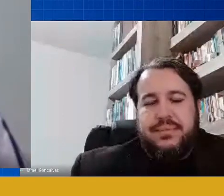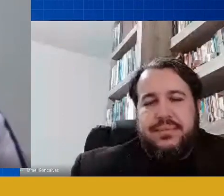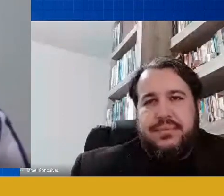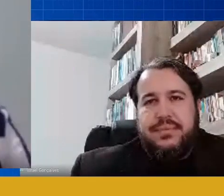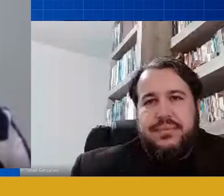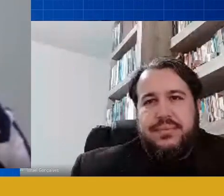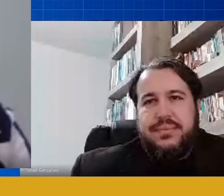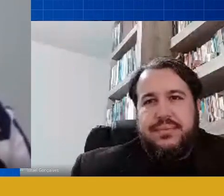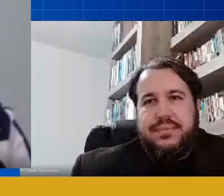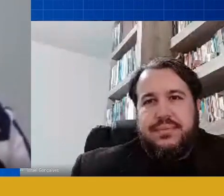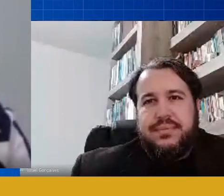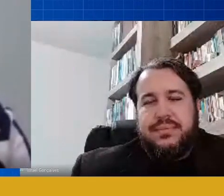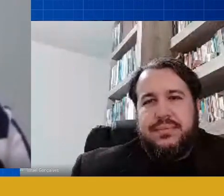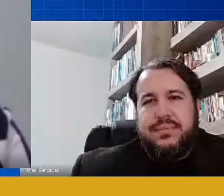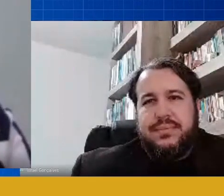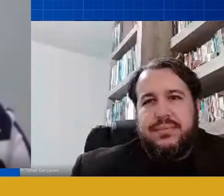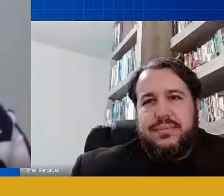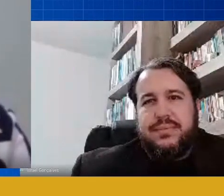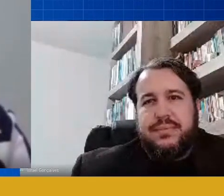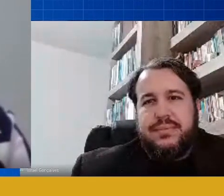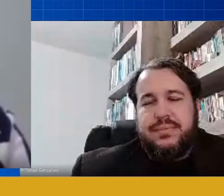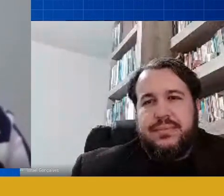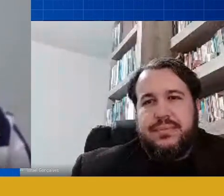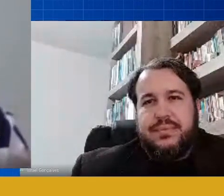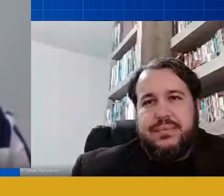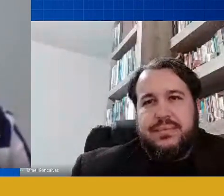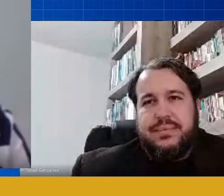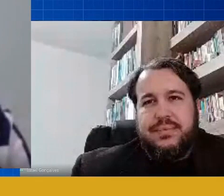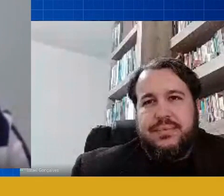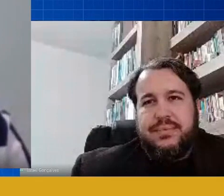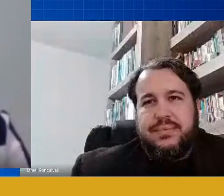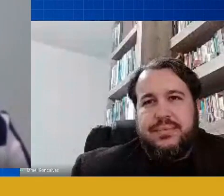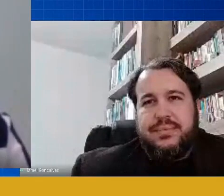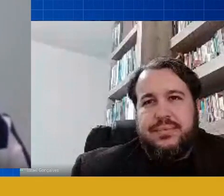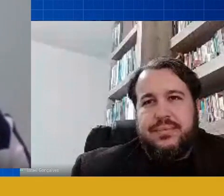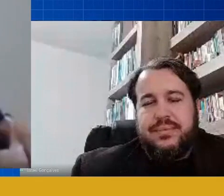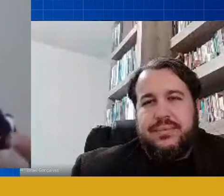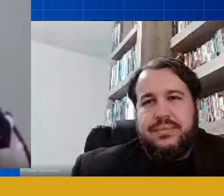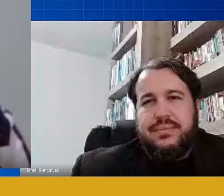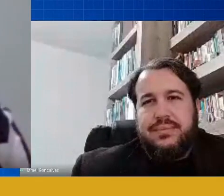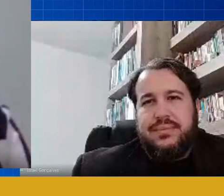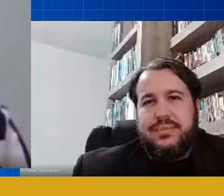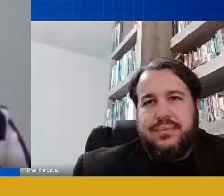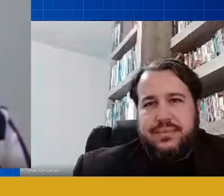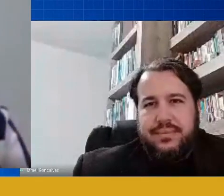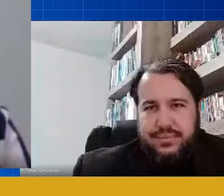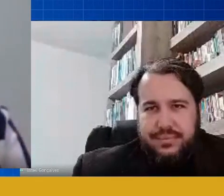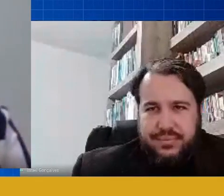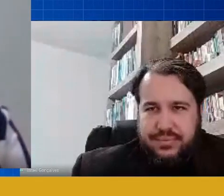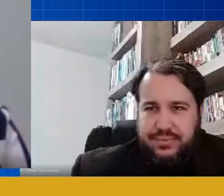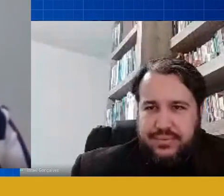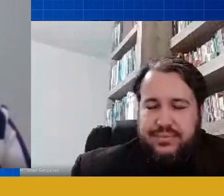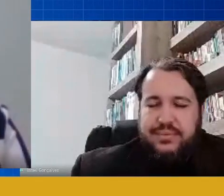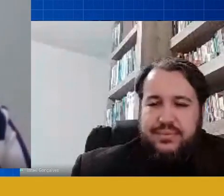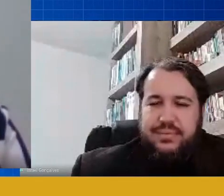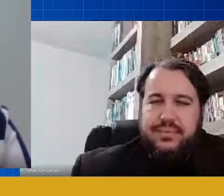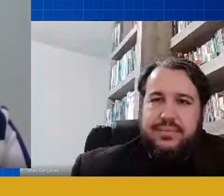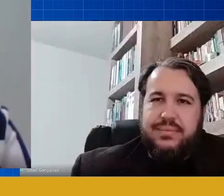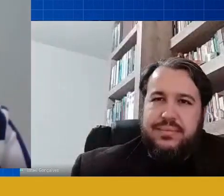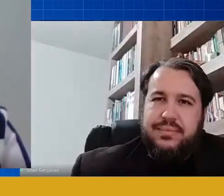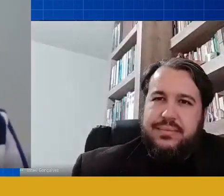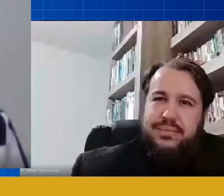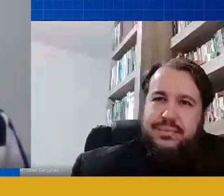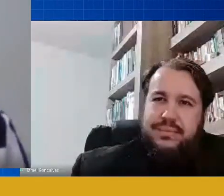avaliar e o período que essa criança está lá do outro lado fazendo com o seu pai numa interação numa reorganização da sua rotina